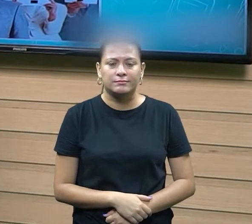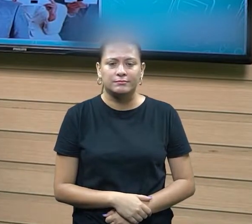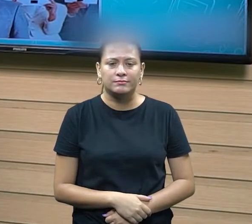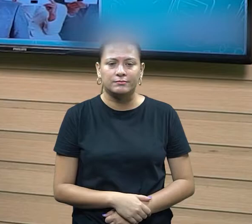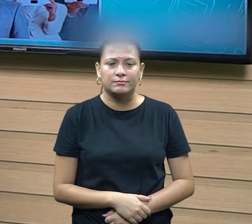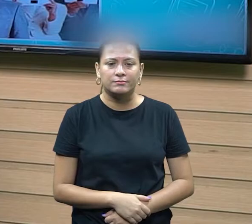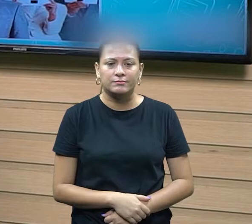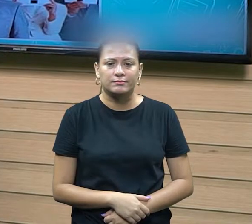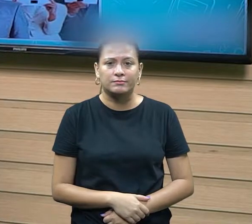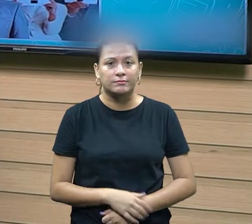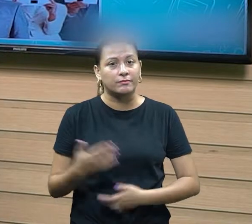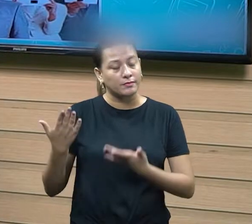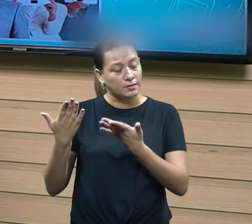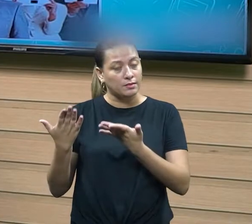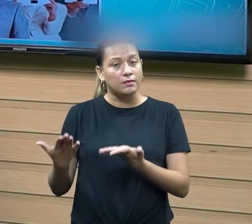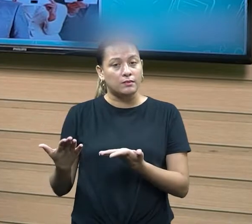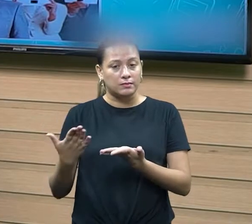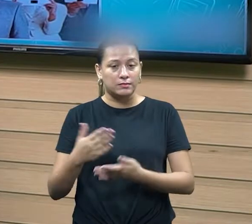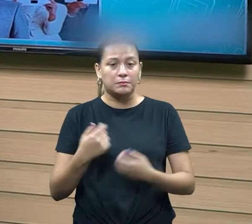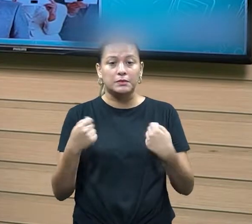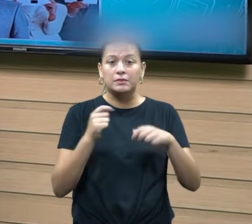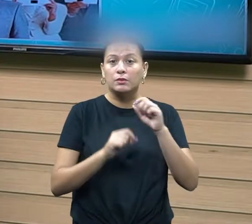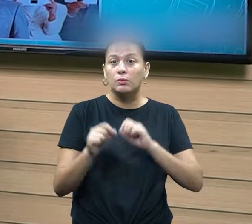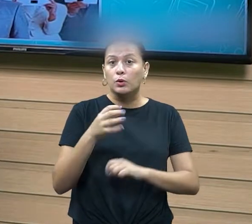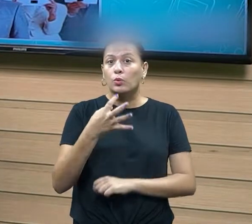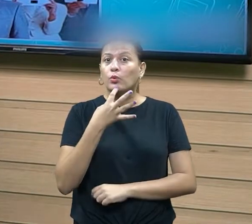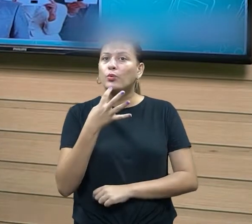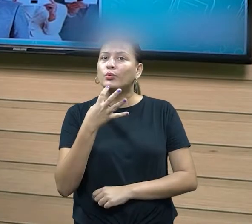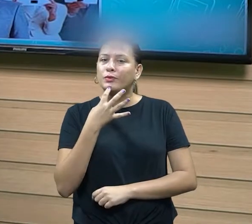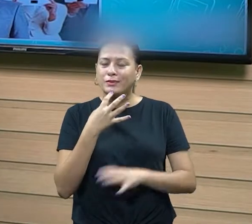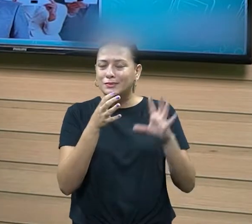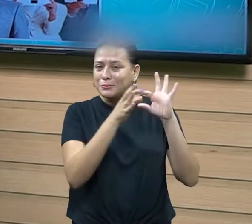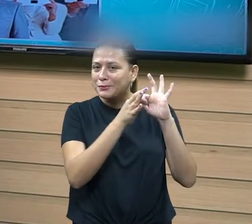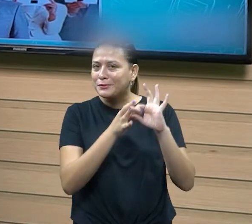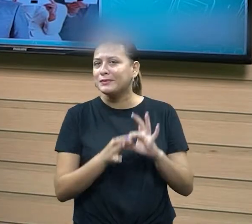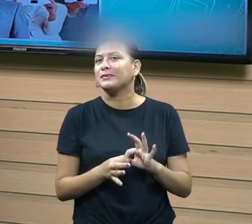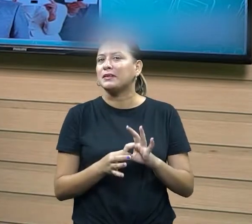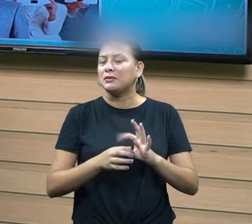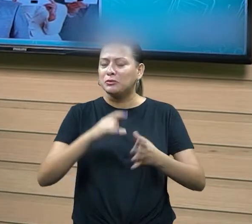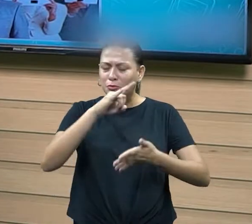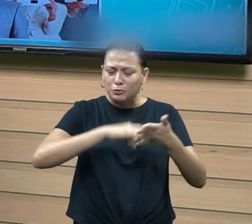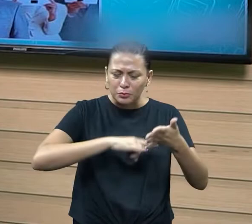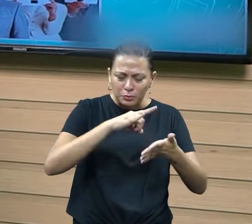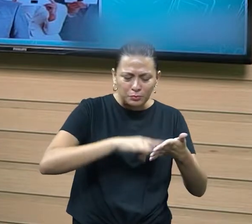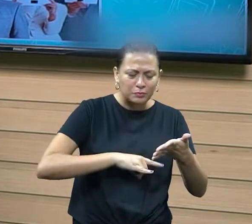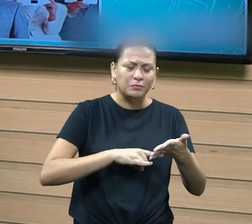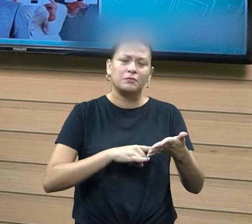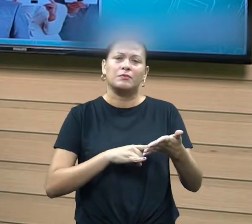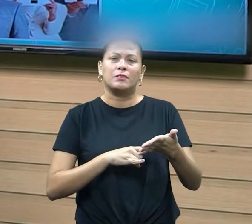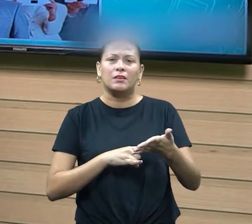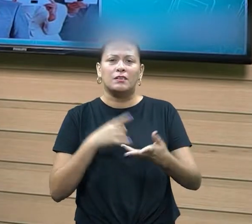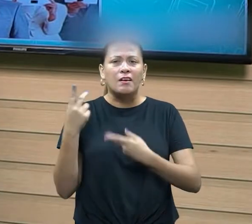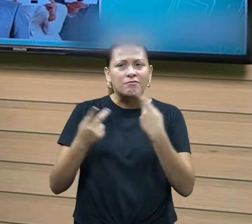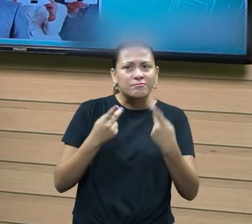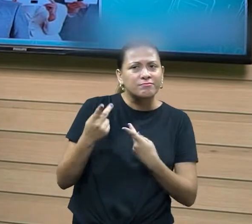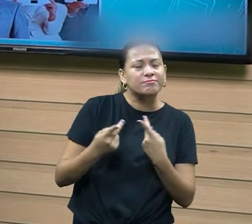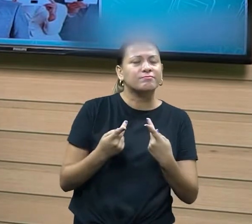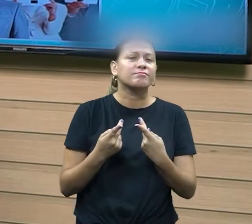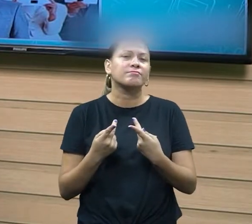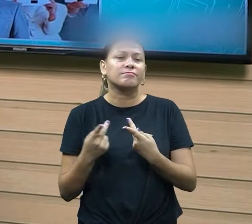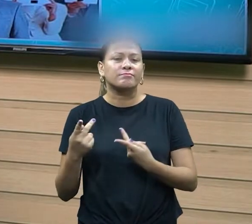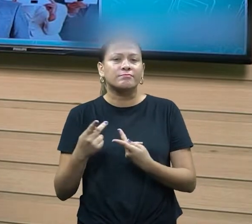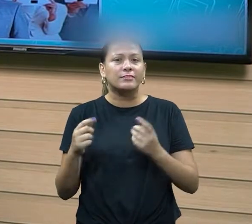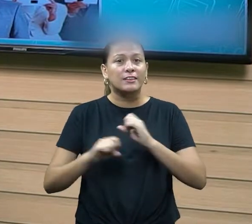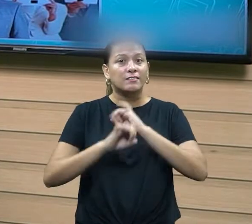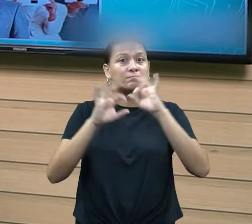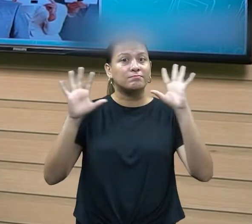também, como ela ali naquela situação em que precisamos estar conhecendo esse processo, ter os documentos, a nossa fala tem que